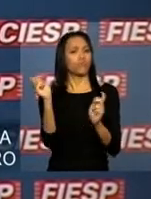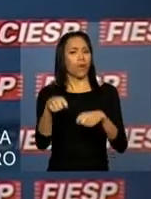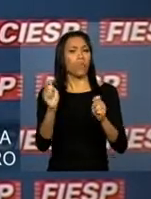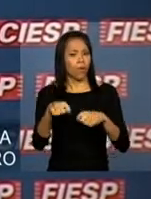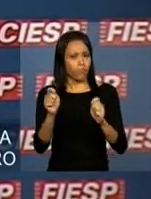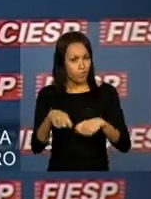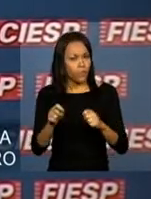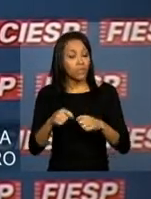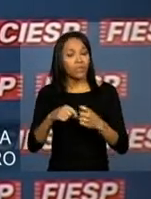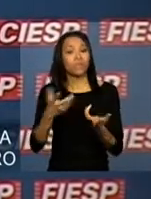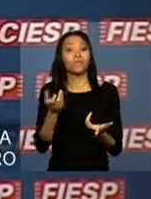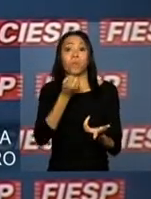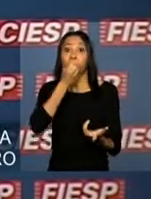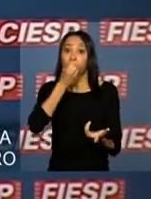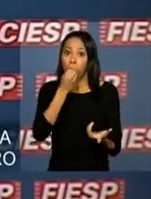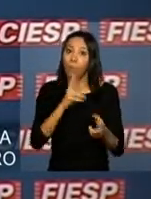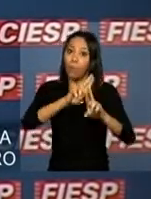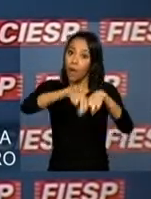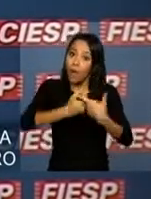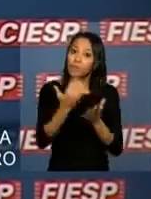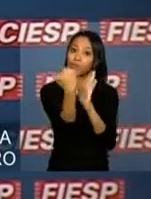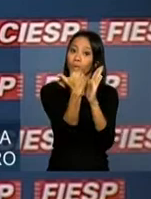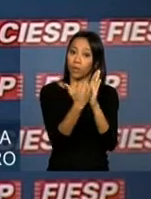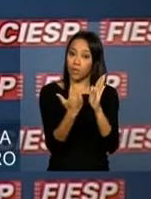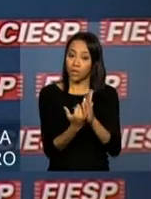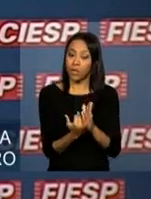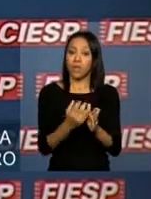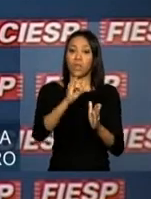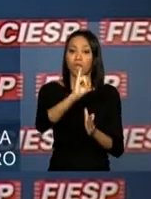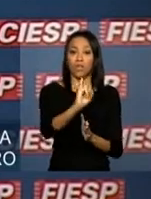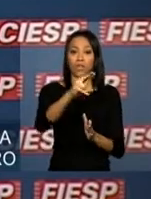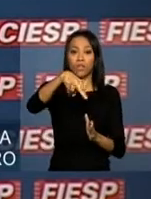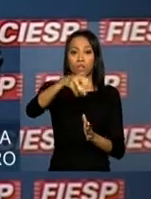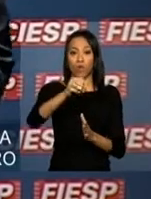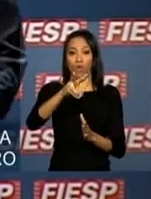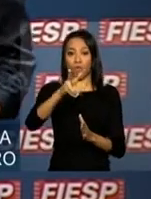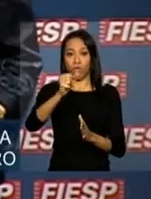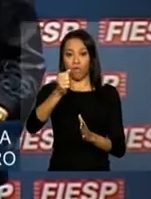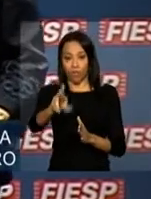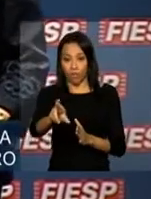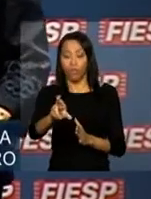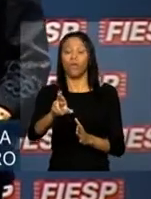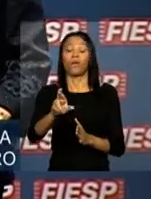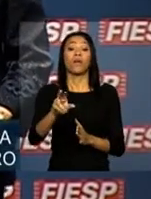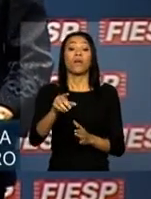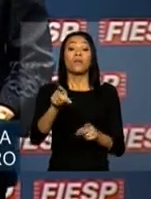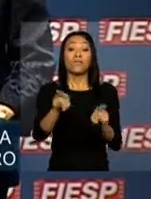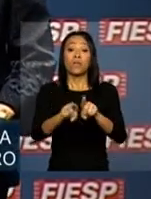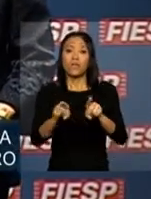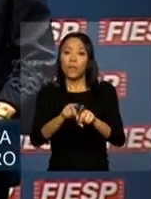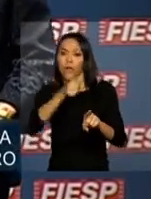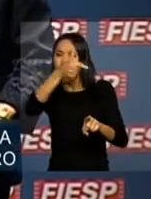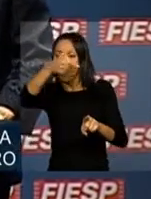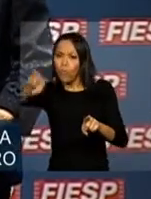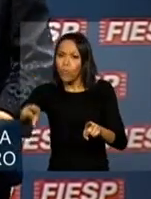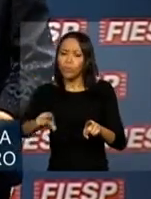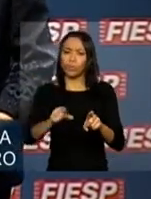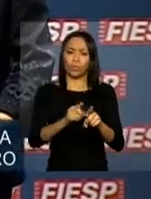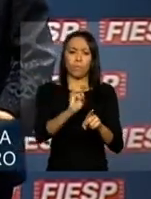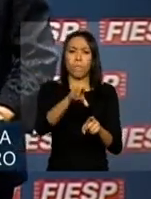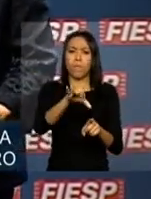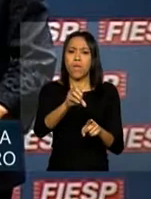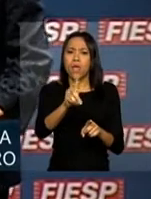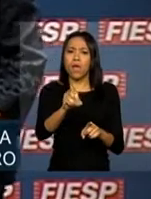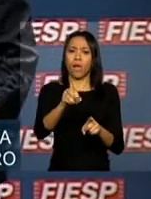graças ao programa Inovar Auto. O alargamento contínuo do mercado de bens de consumo de